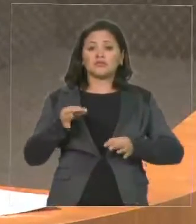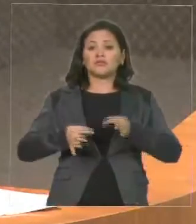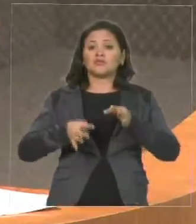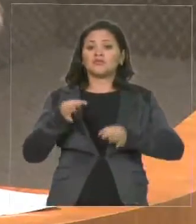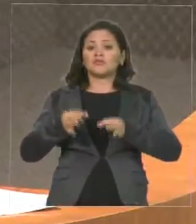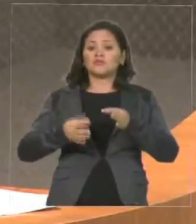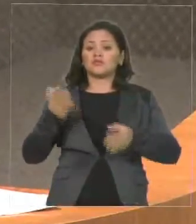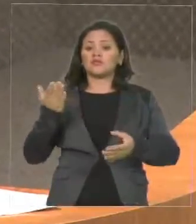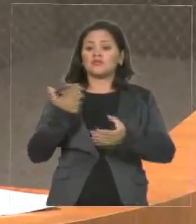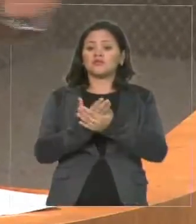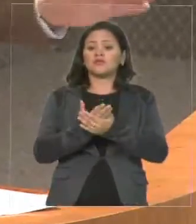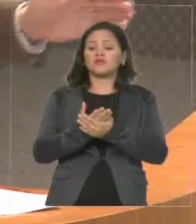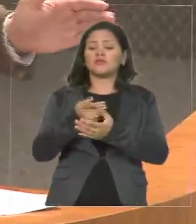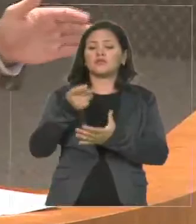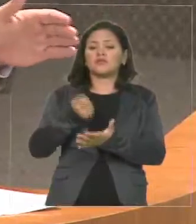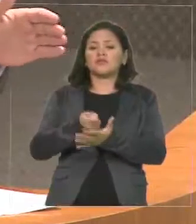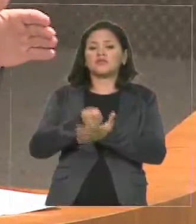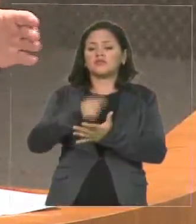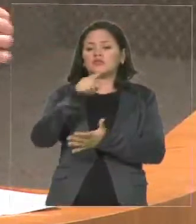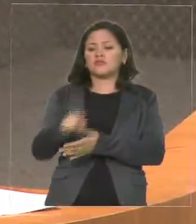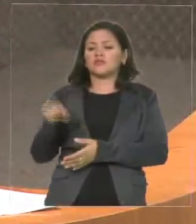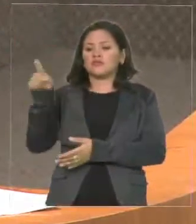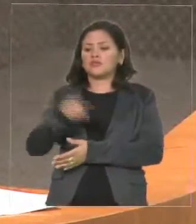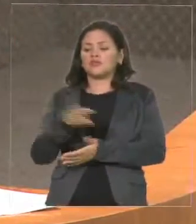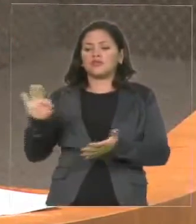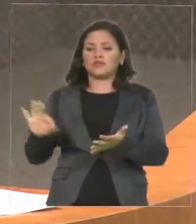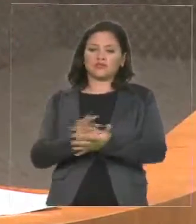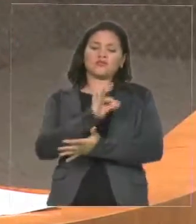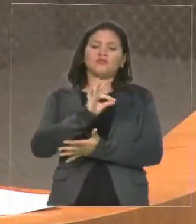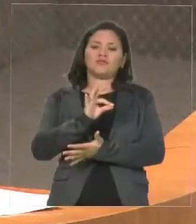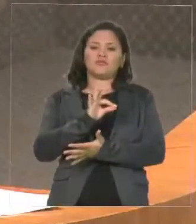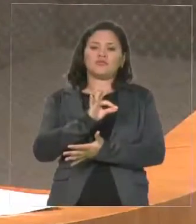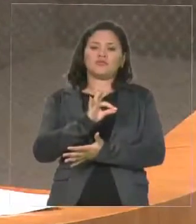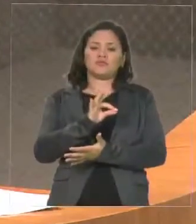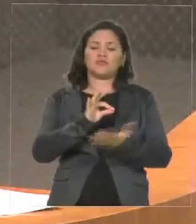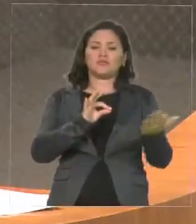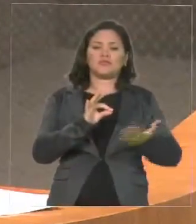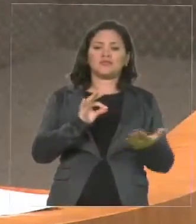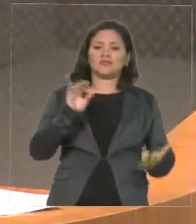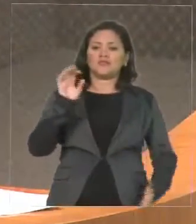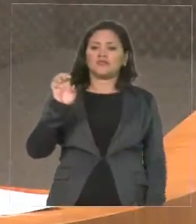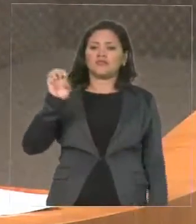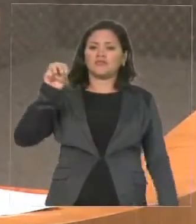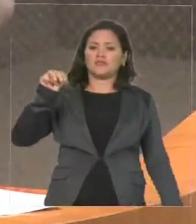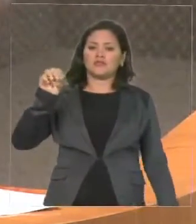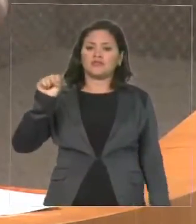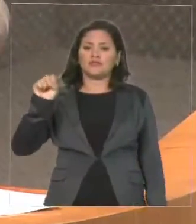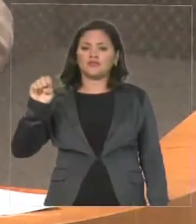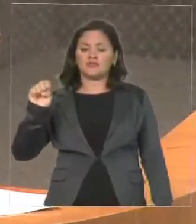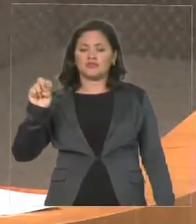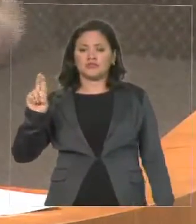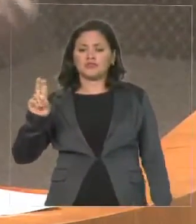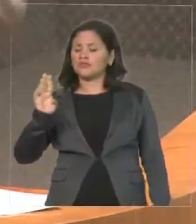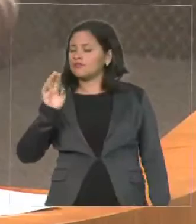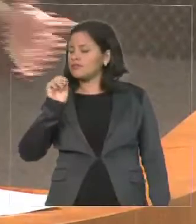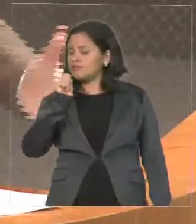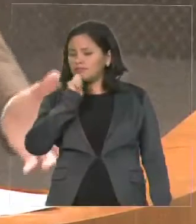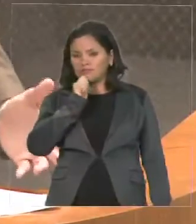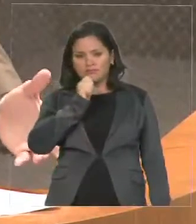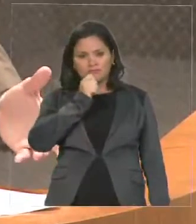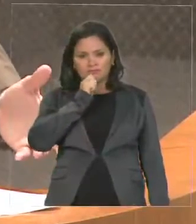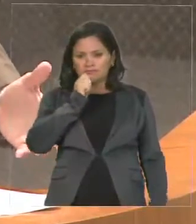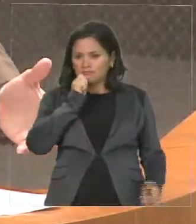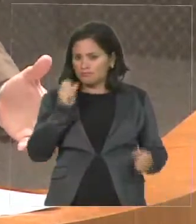a cancelar o contrato com todas elas. Então, a MCA, que não tinha ainda, ainda não estava preparada para